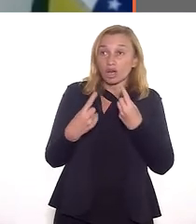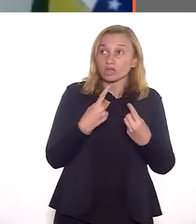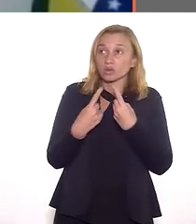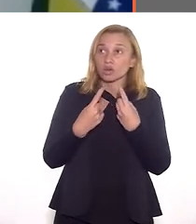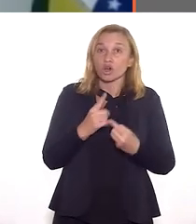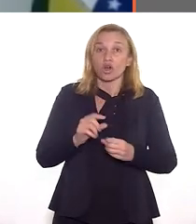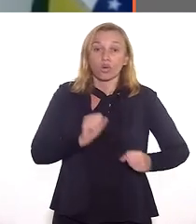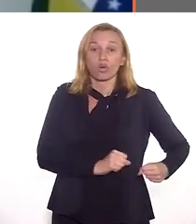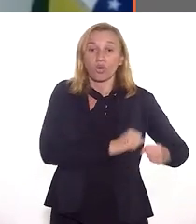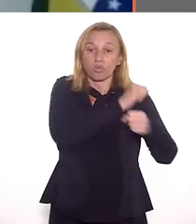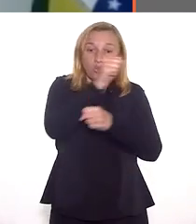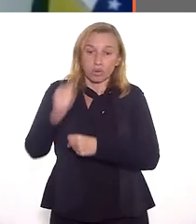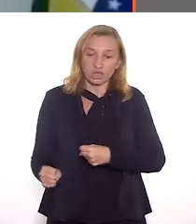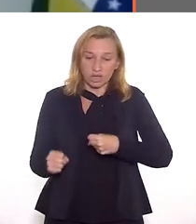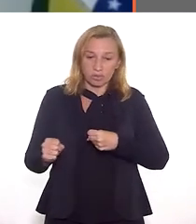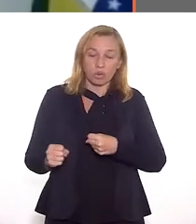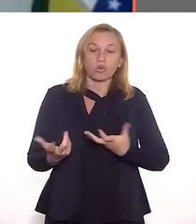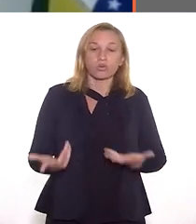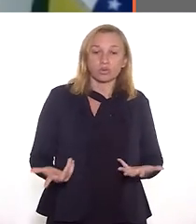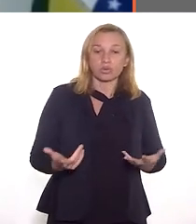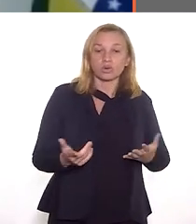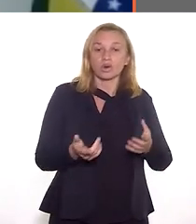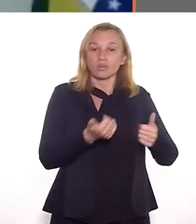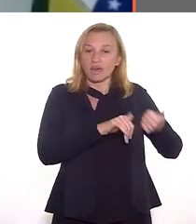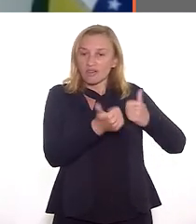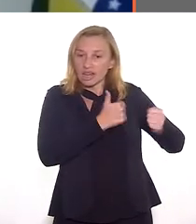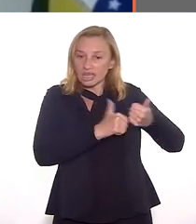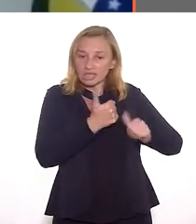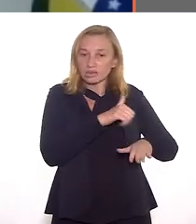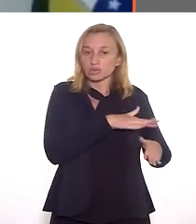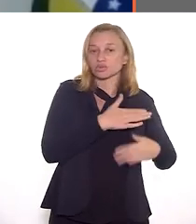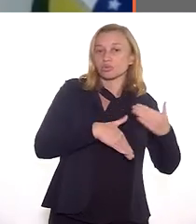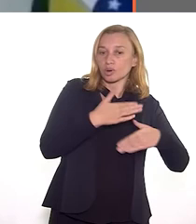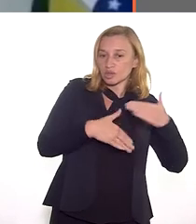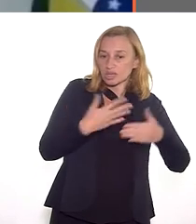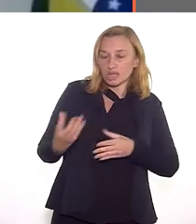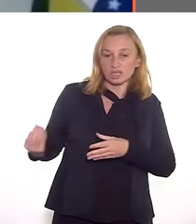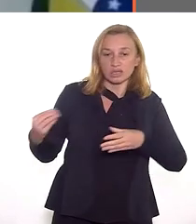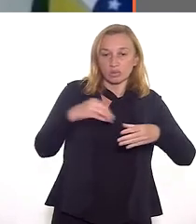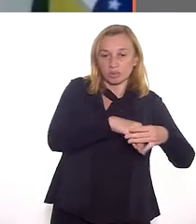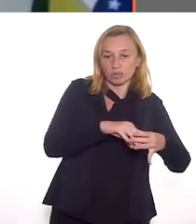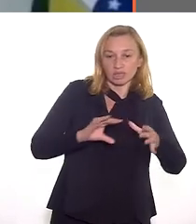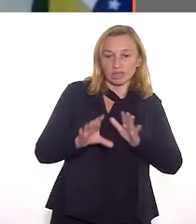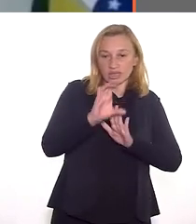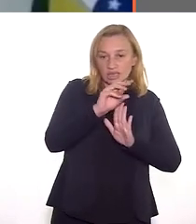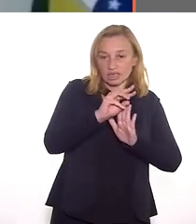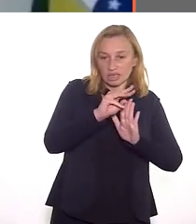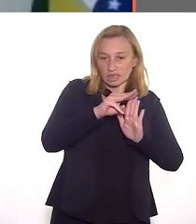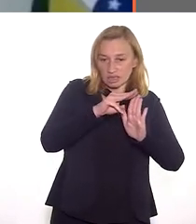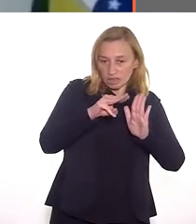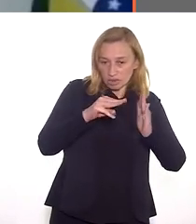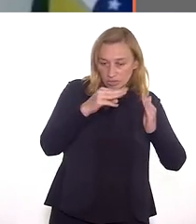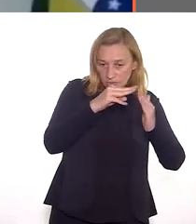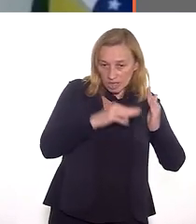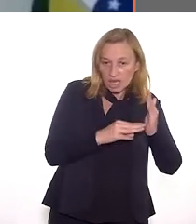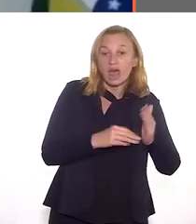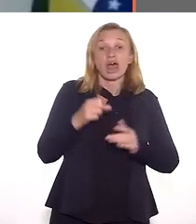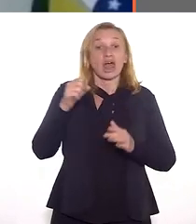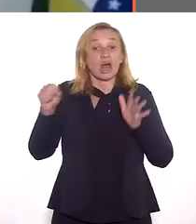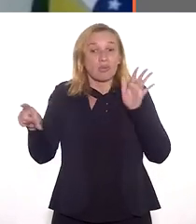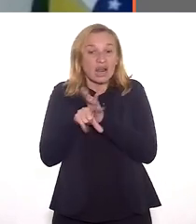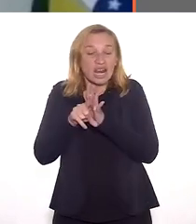de pesquisa, dialogando com o poder público, é claro, para a avaliação do processo de implementação dessas metas. Então,